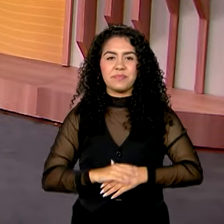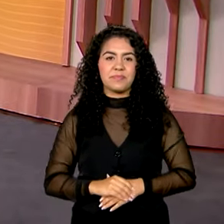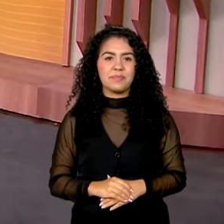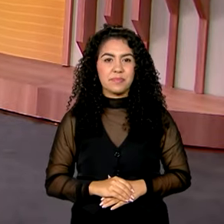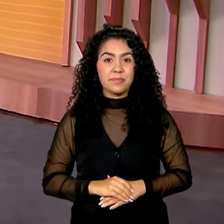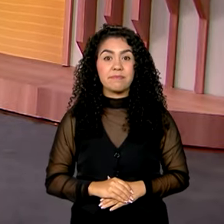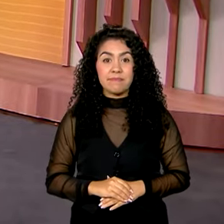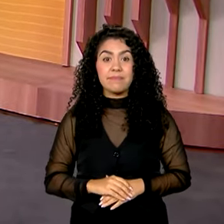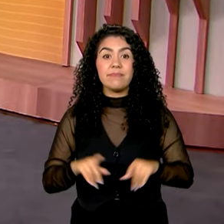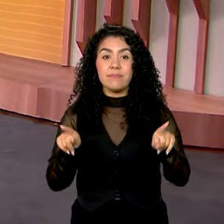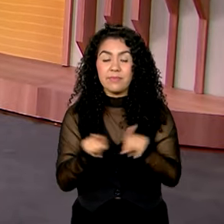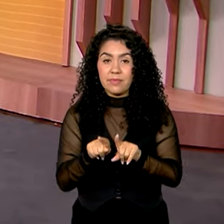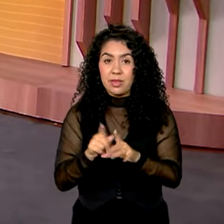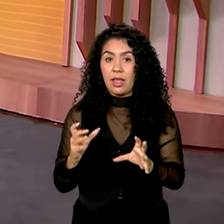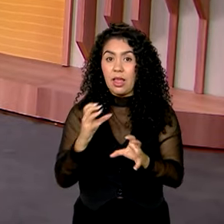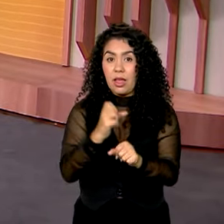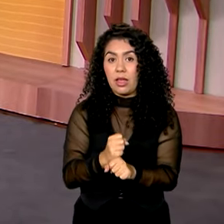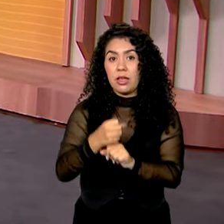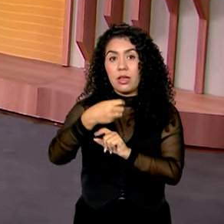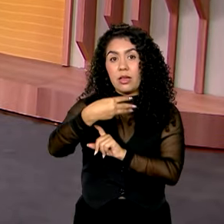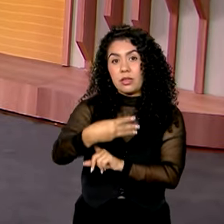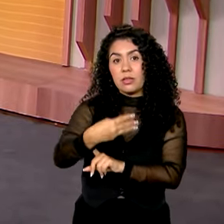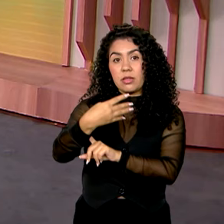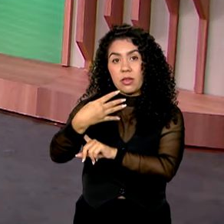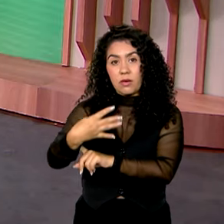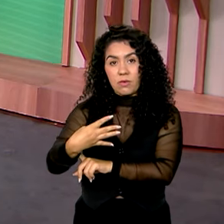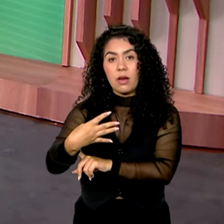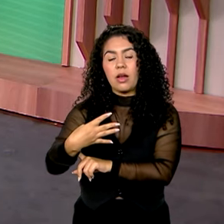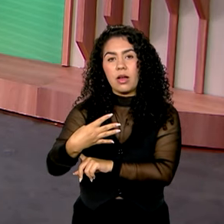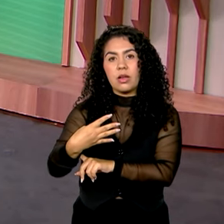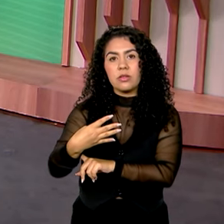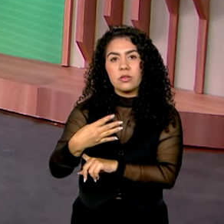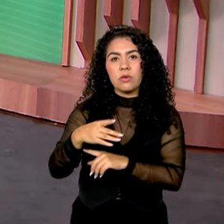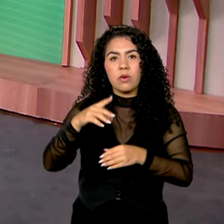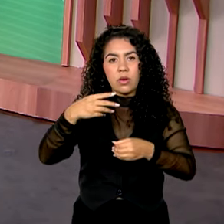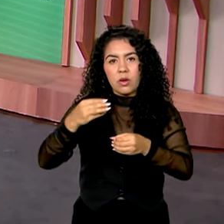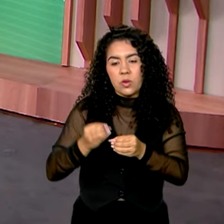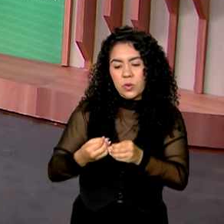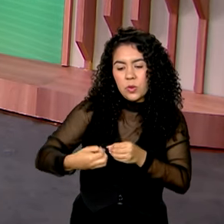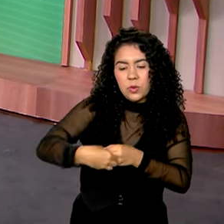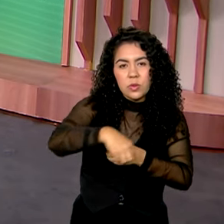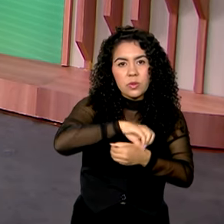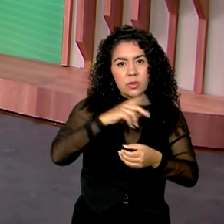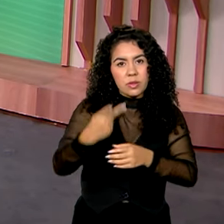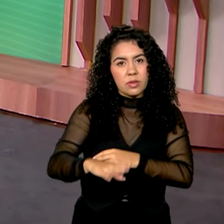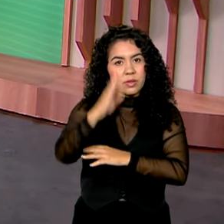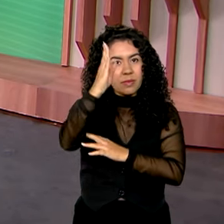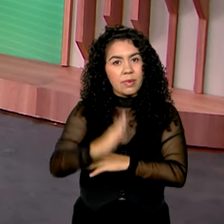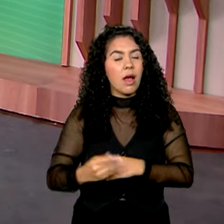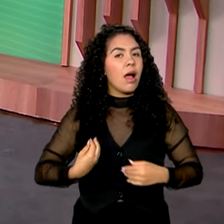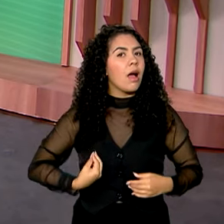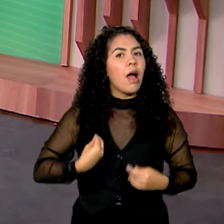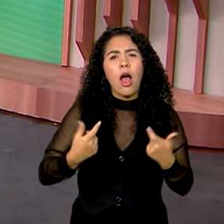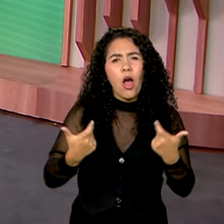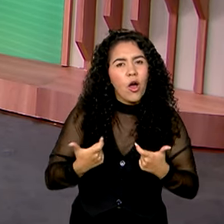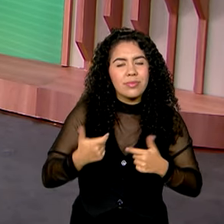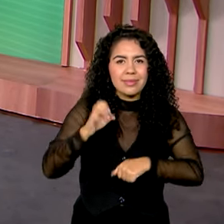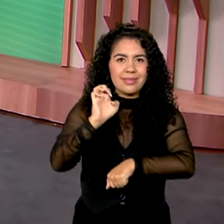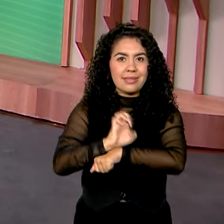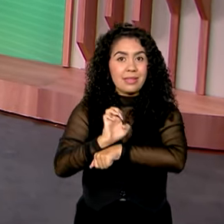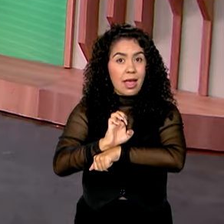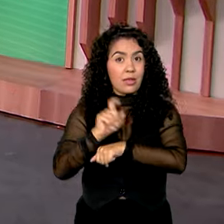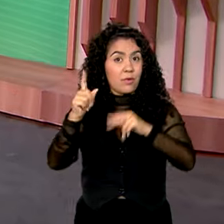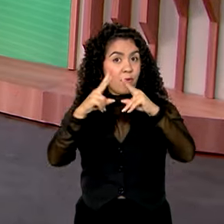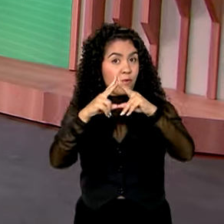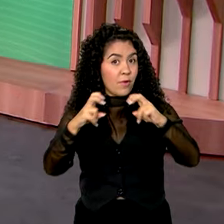Um dos 34 distritos de saúde indígena do Brasil está sediado em Florianópolis. Então, vamos aproveitar